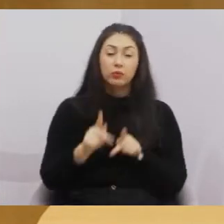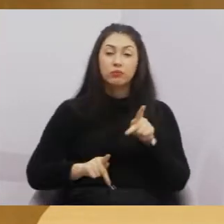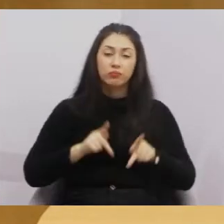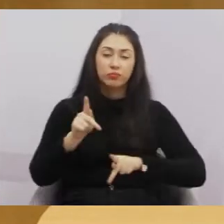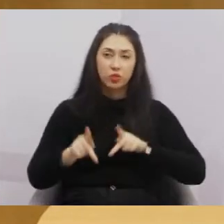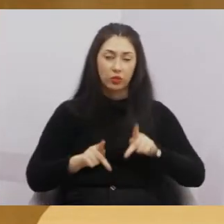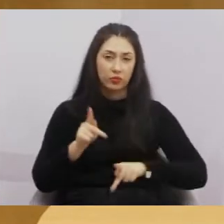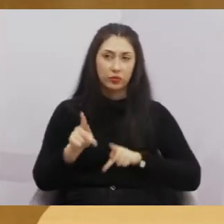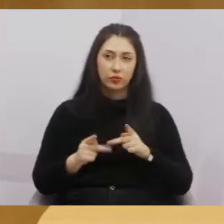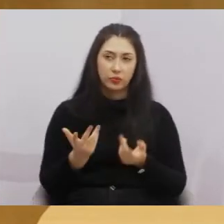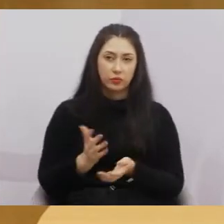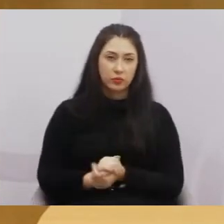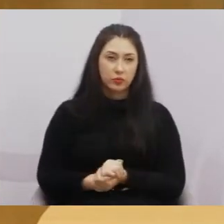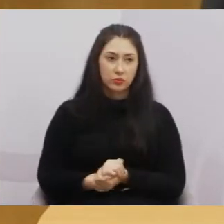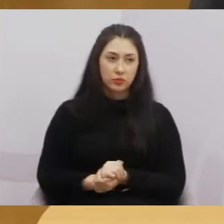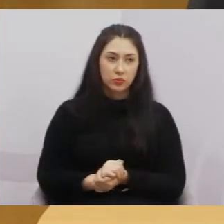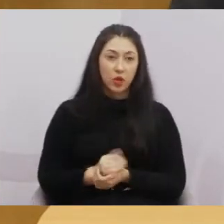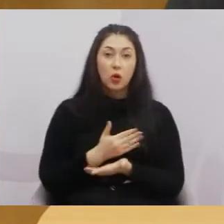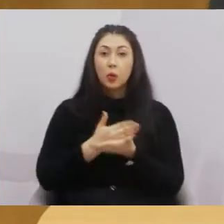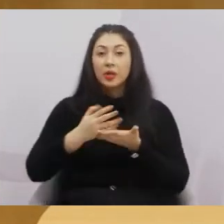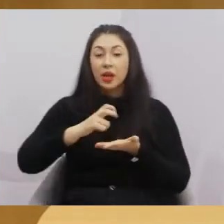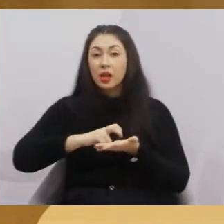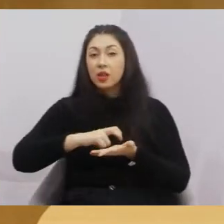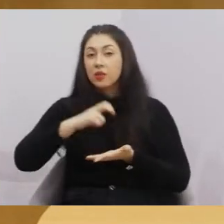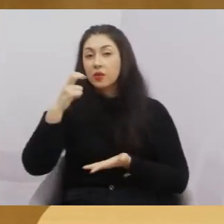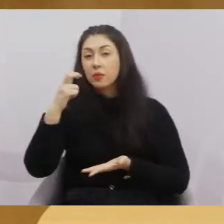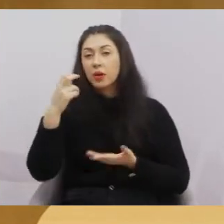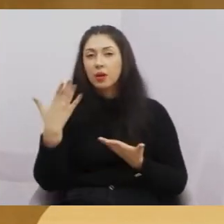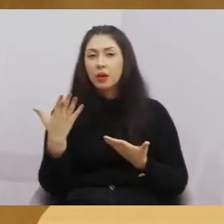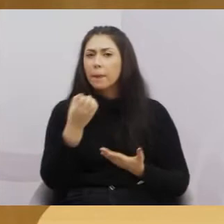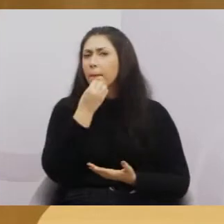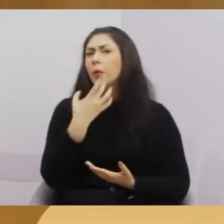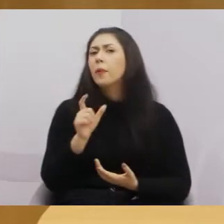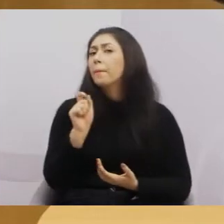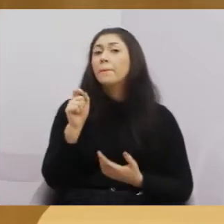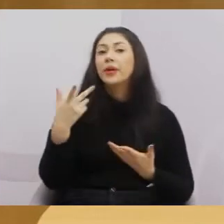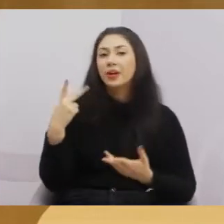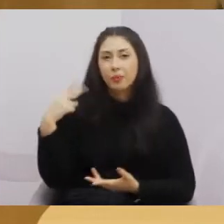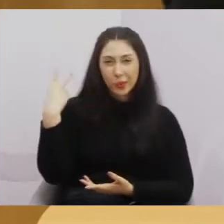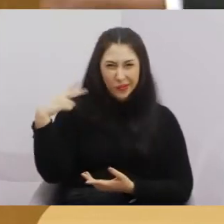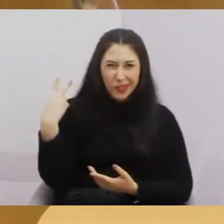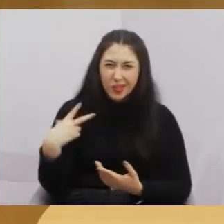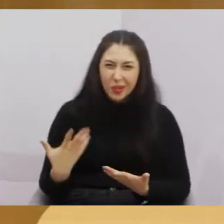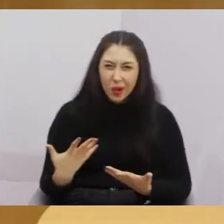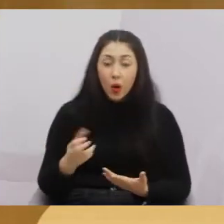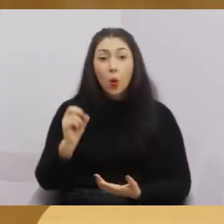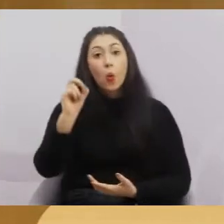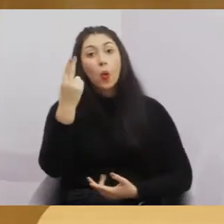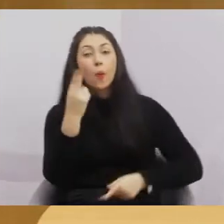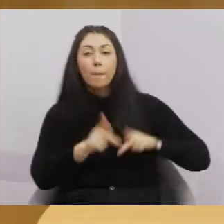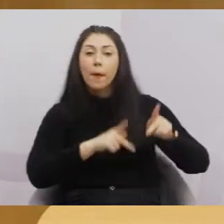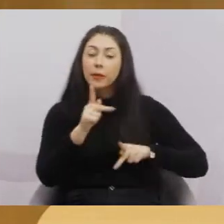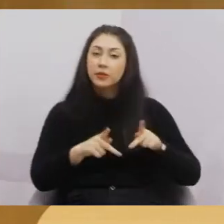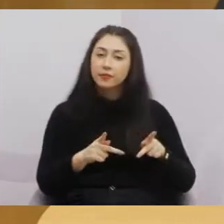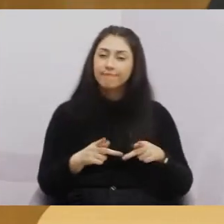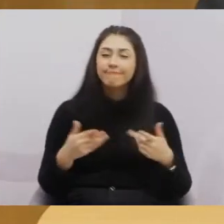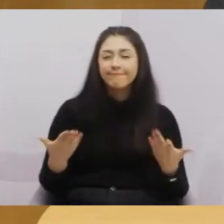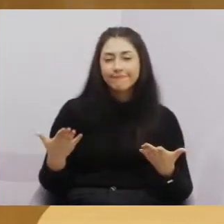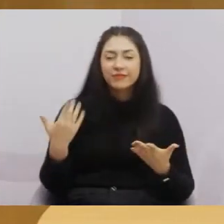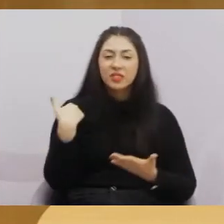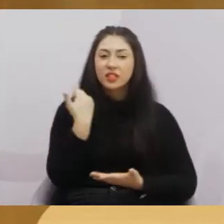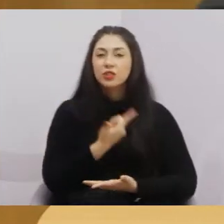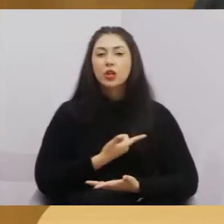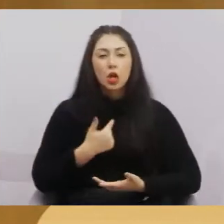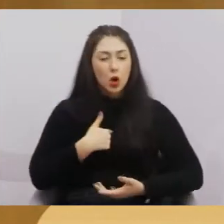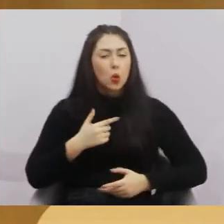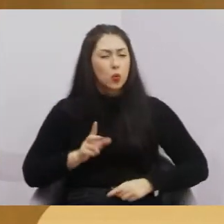população. Dizer que começar às 9 horas vai ser bom para quem? Para os vereadores que estão aqui ou para a população? Então, eu acho que é nesse sentido que